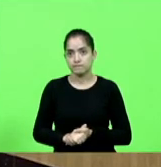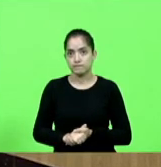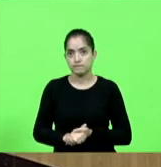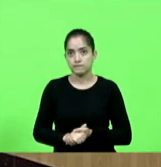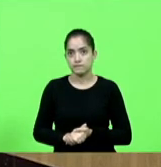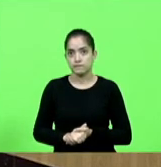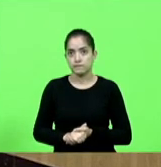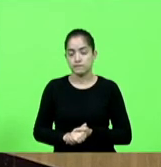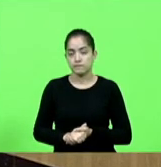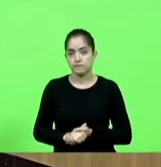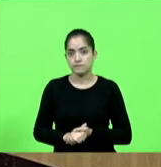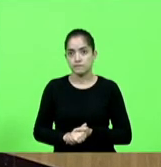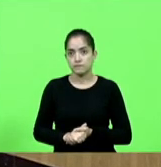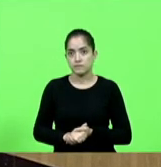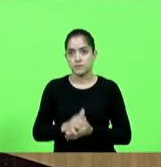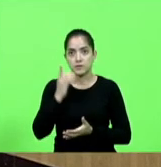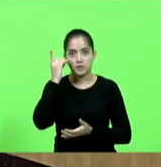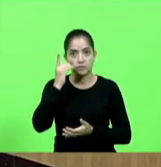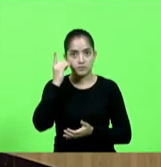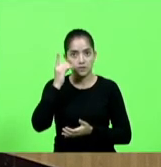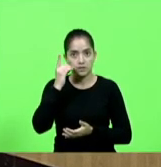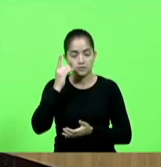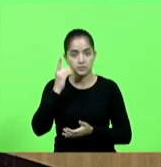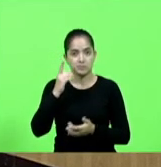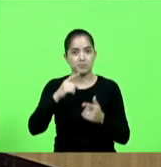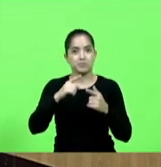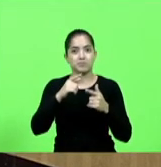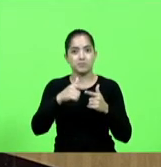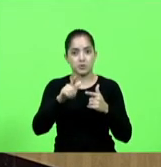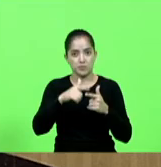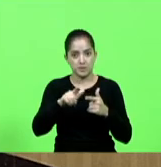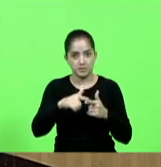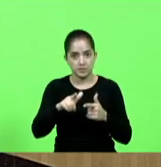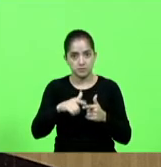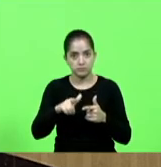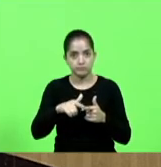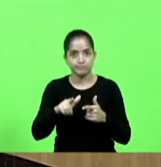deputado houve algum problema no áudio por gentileza